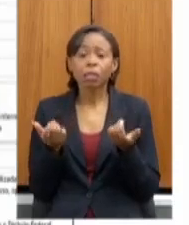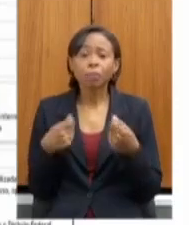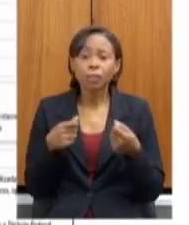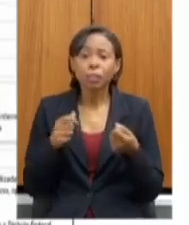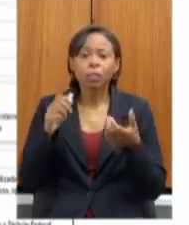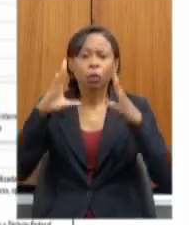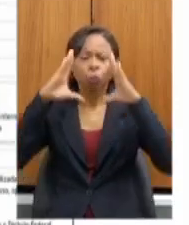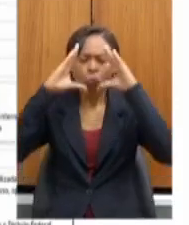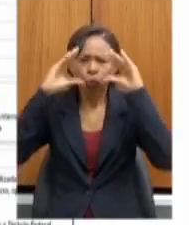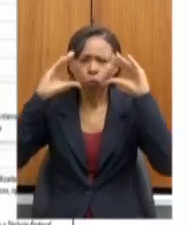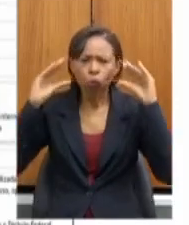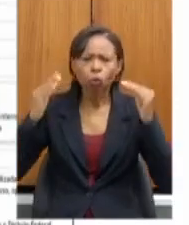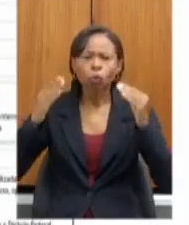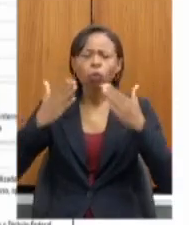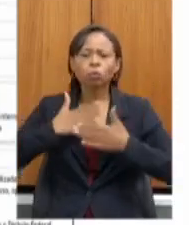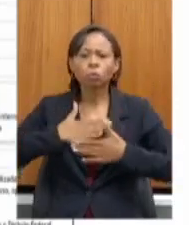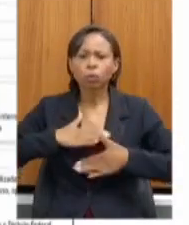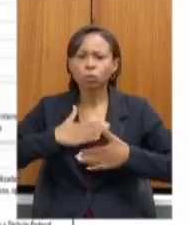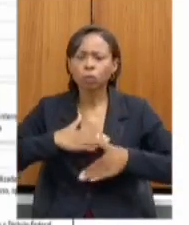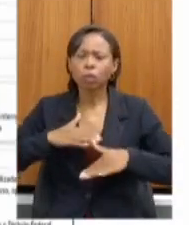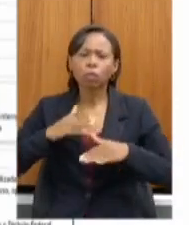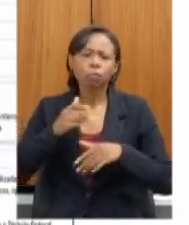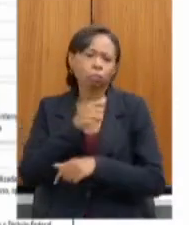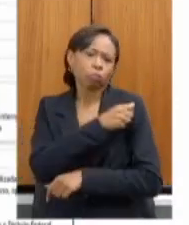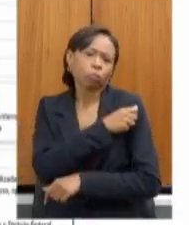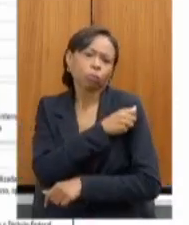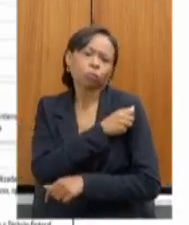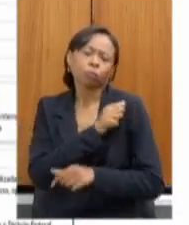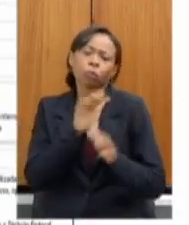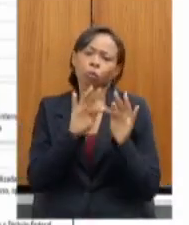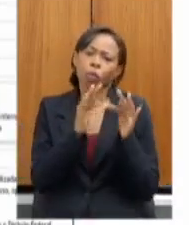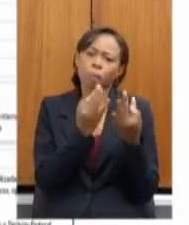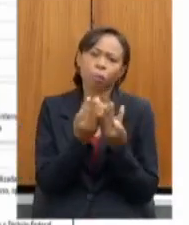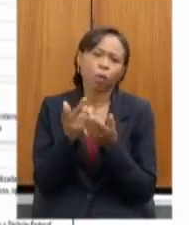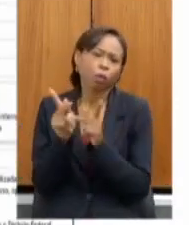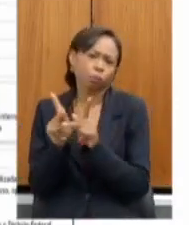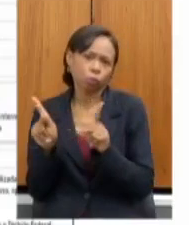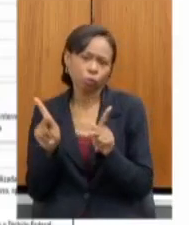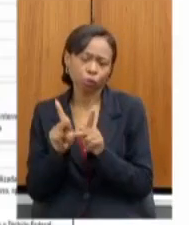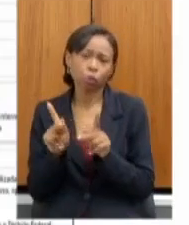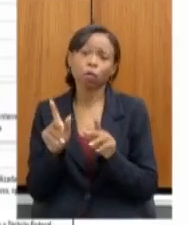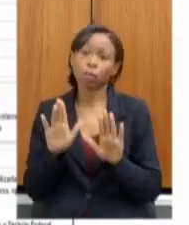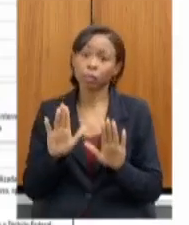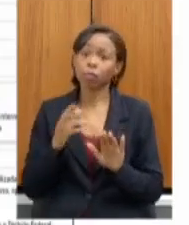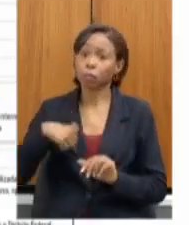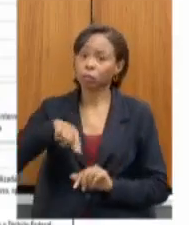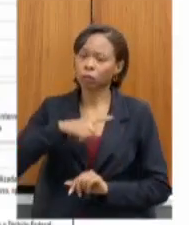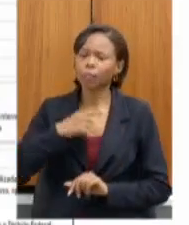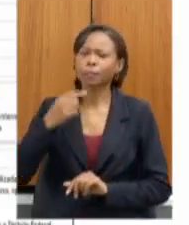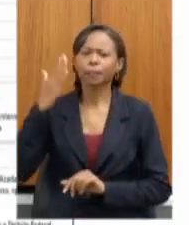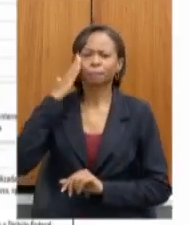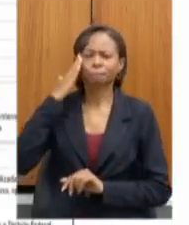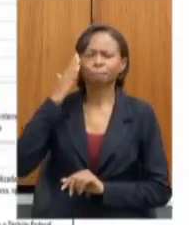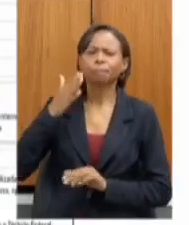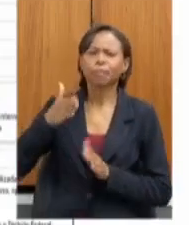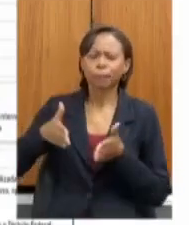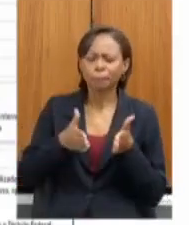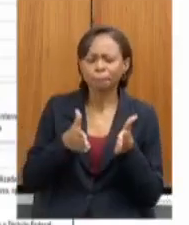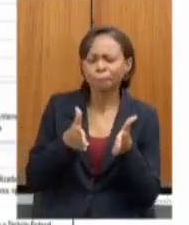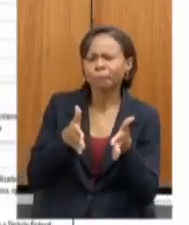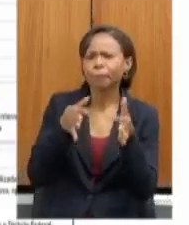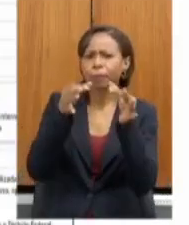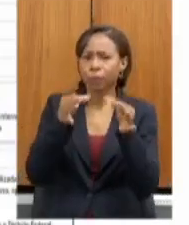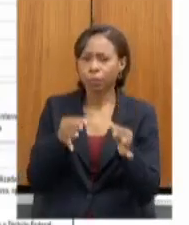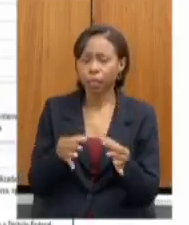tranquilidade tanto para alunos quanto para professores para famílias o que nos dá a certeza de que a gente está no caminho certo essa comparação